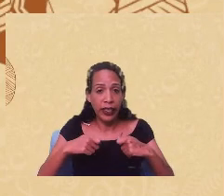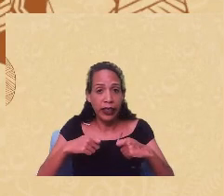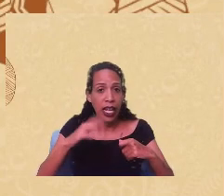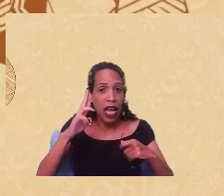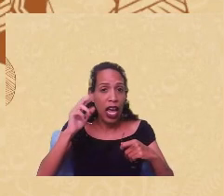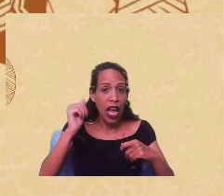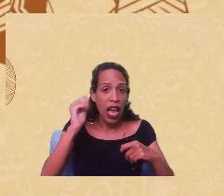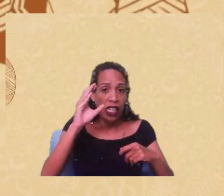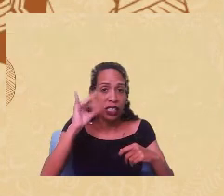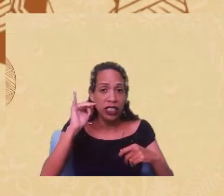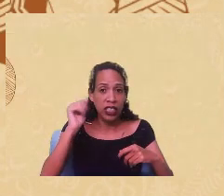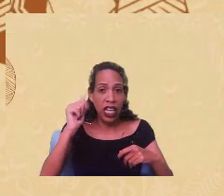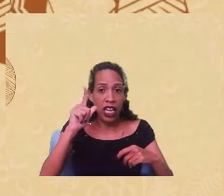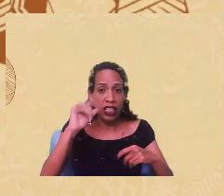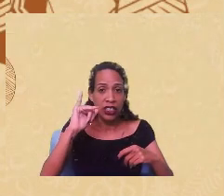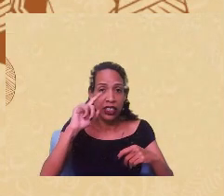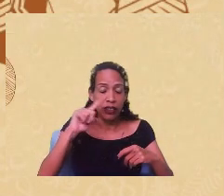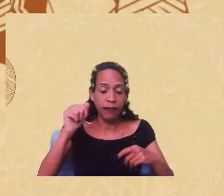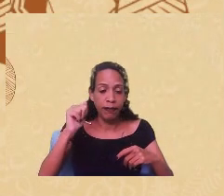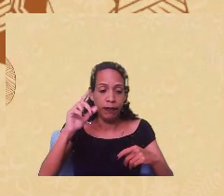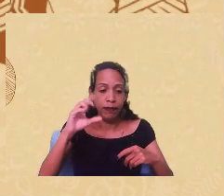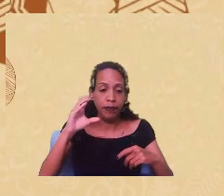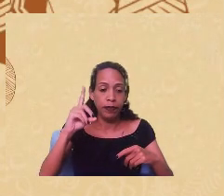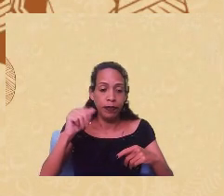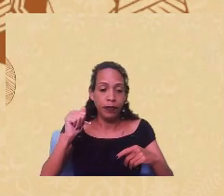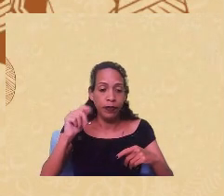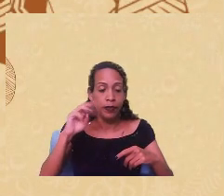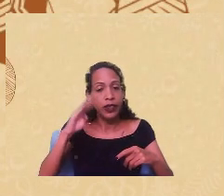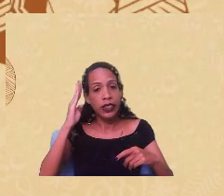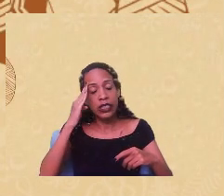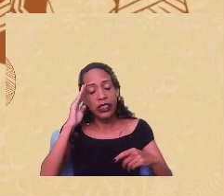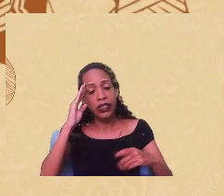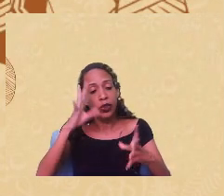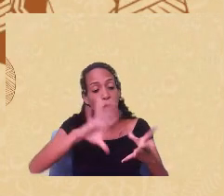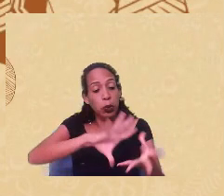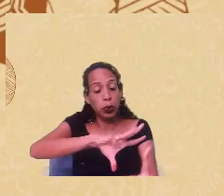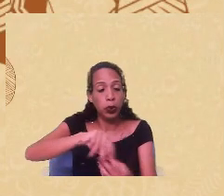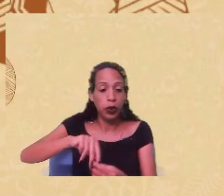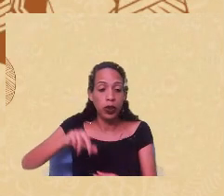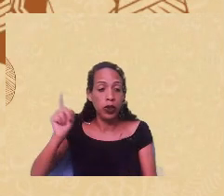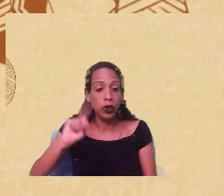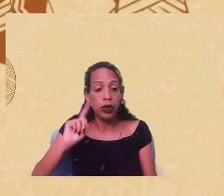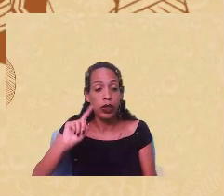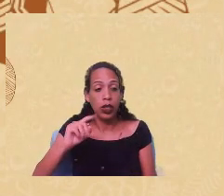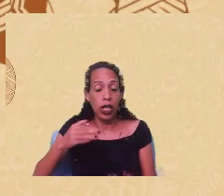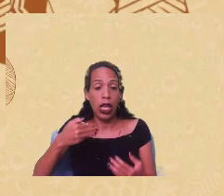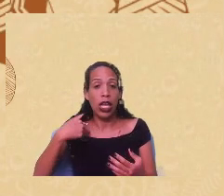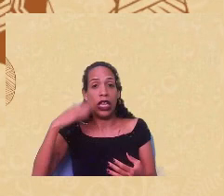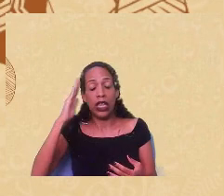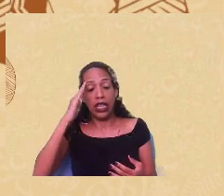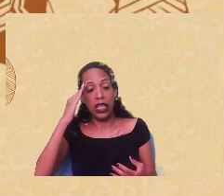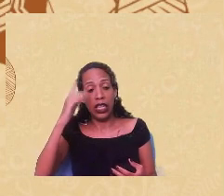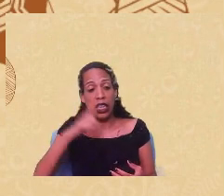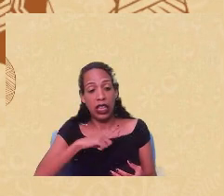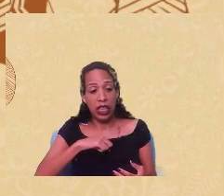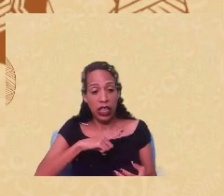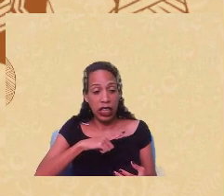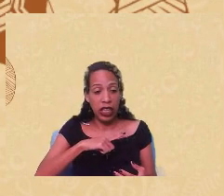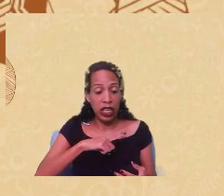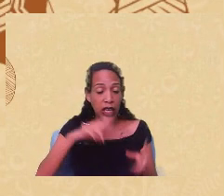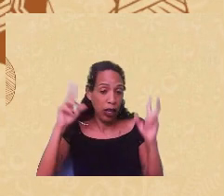é quem se entende como universal não é quem se entende é quem essas cosmologias